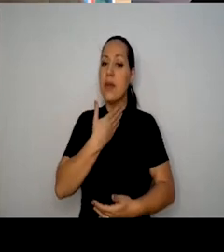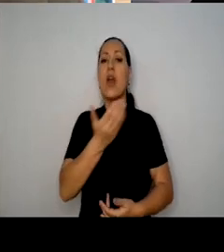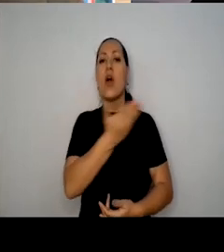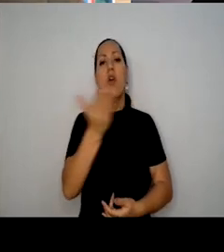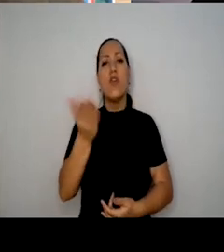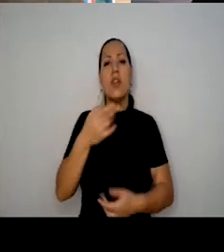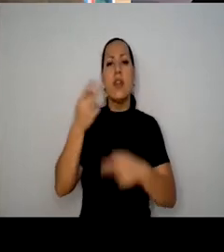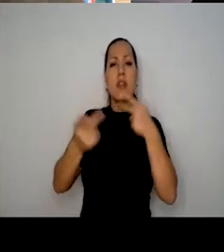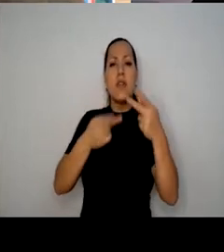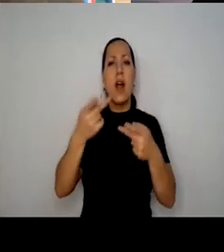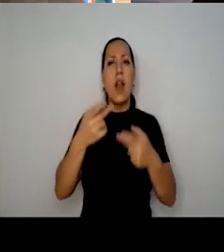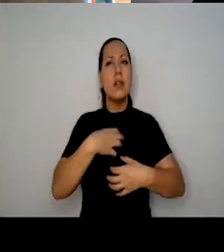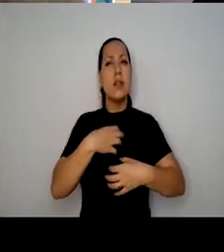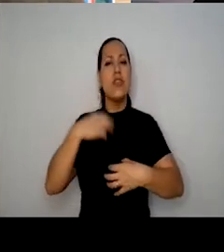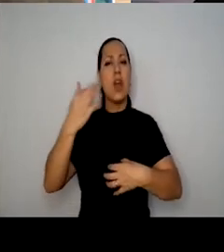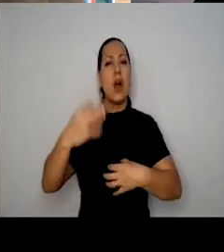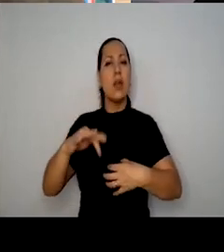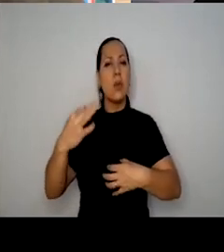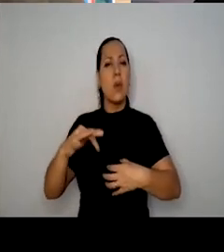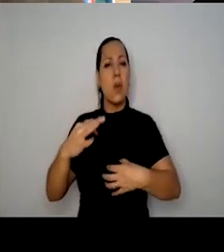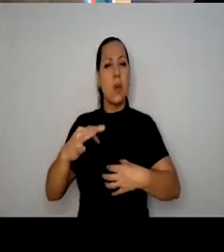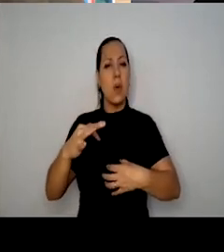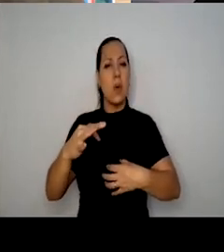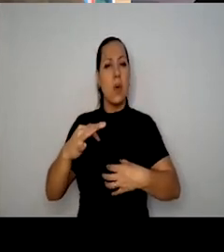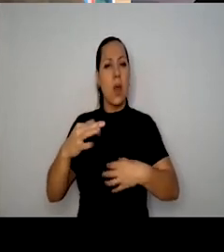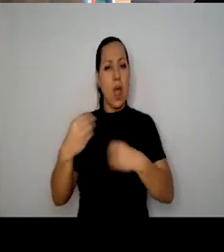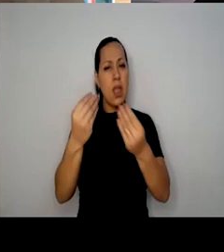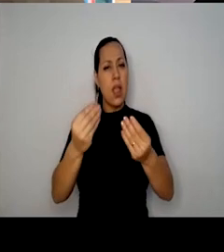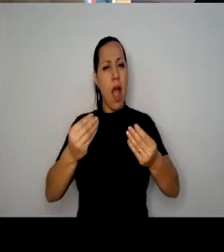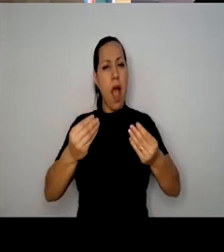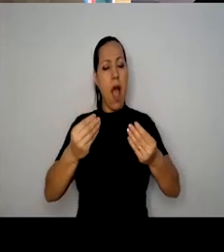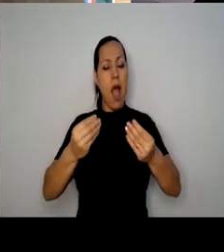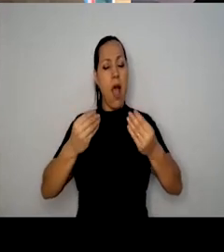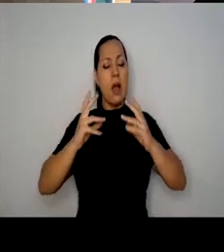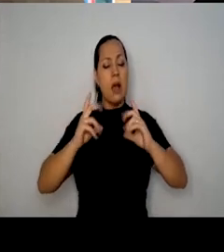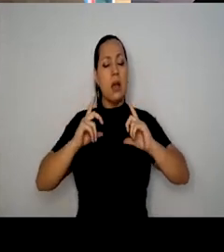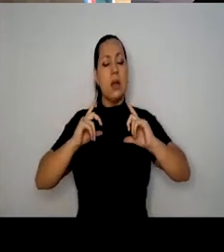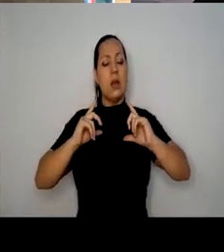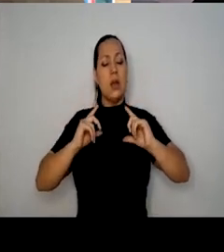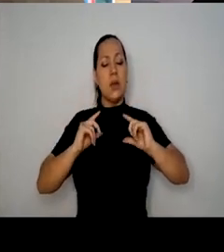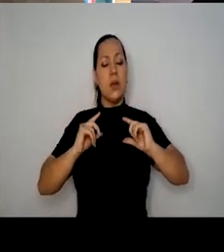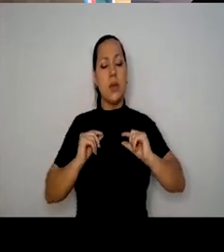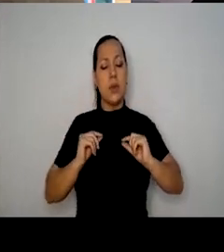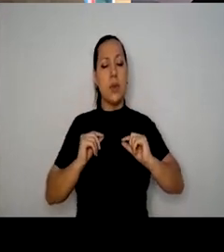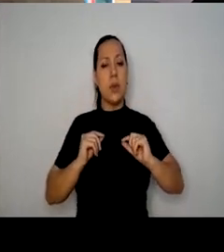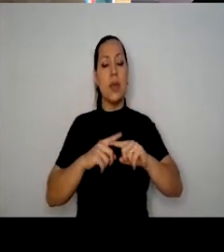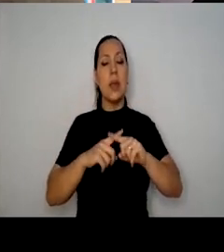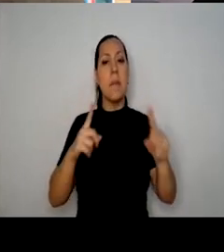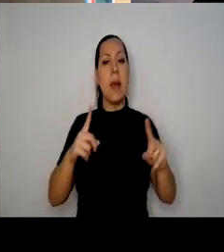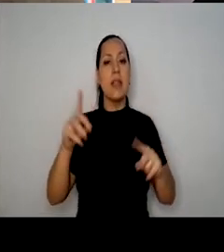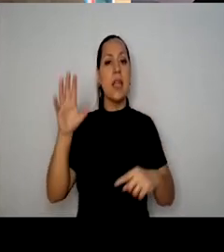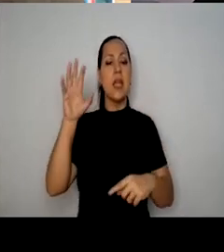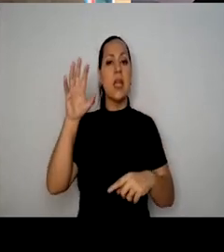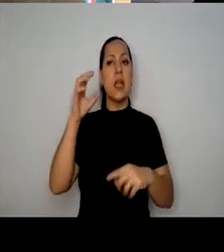escutar a dor proporciona alívio a quem fala, mas também a quem escuta.